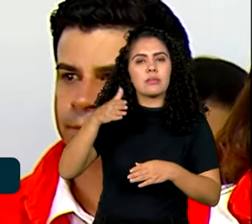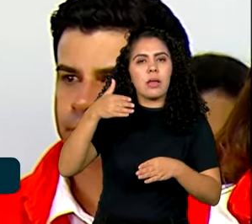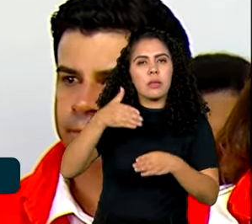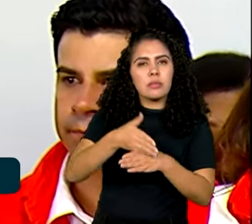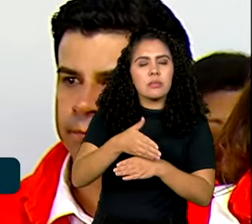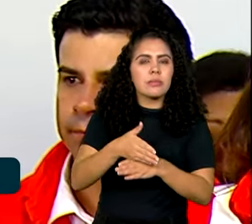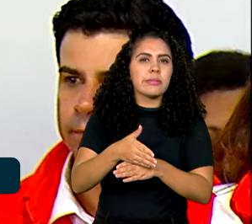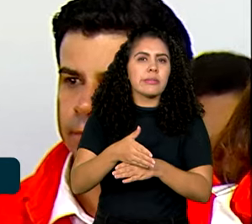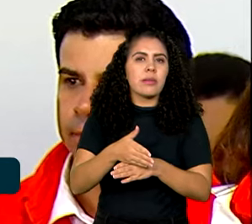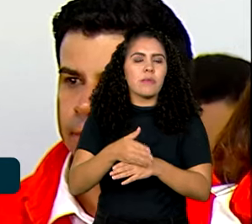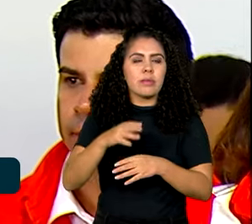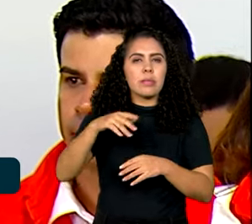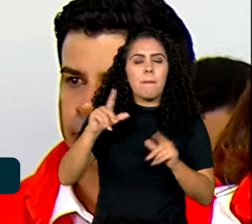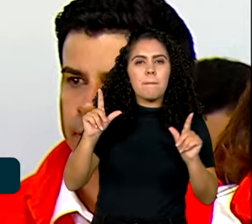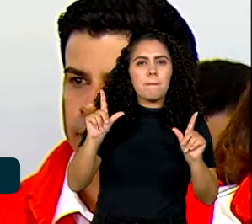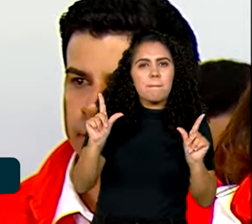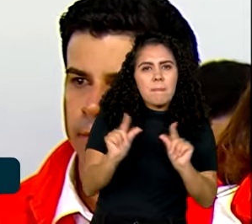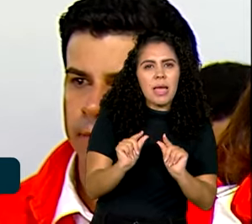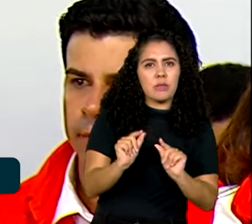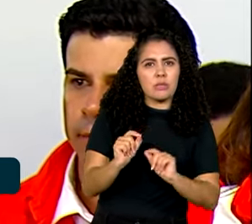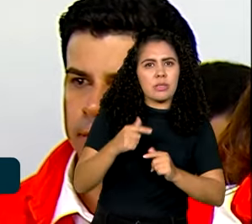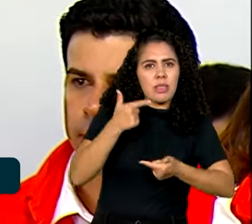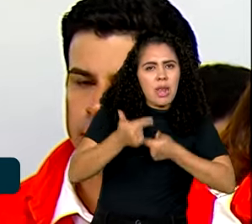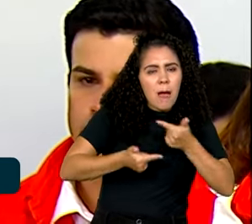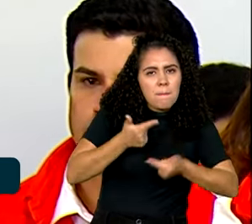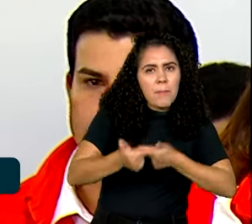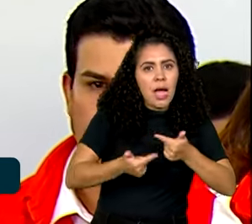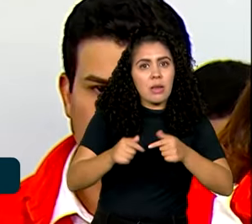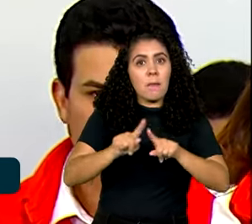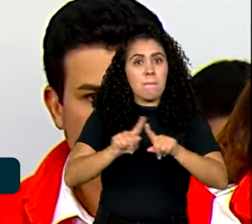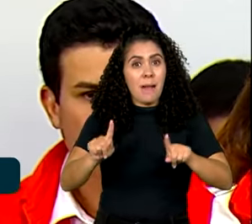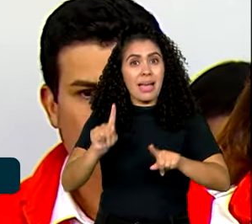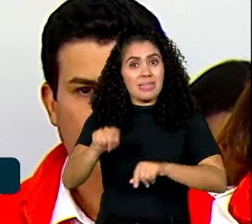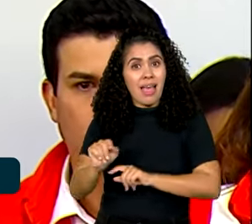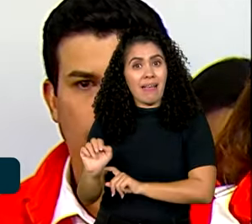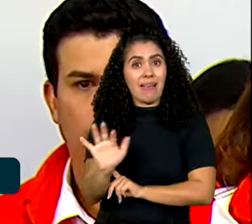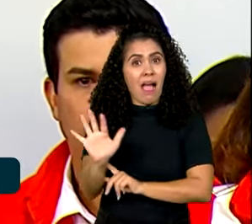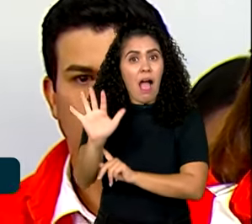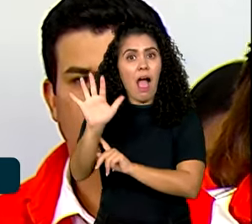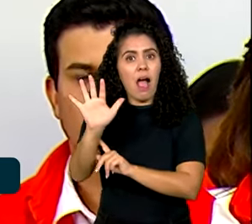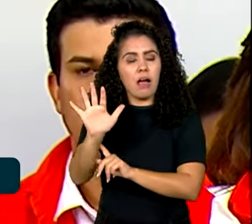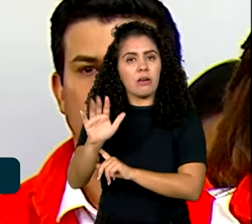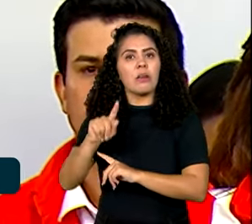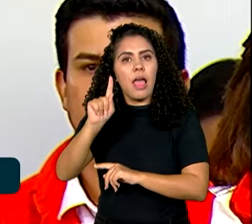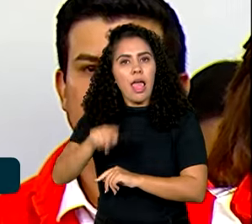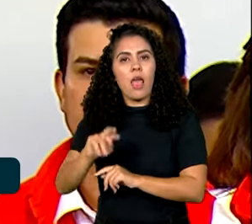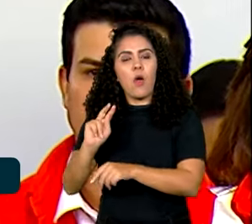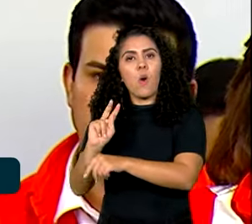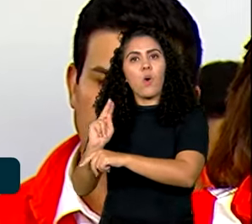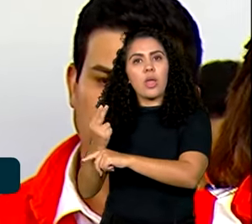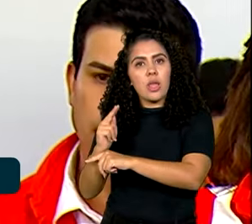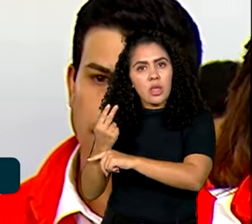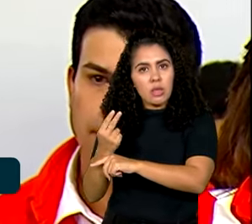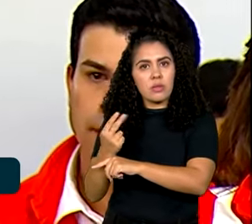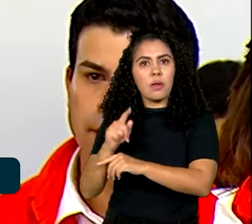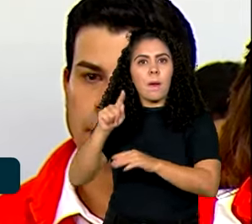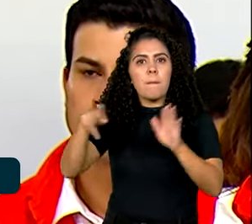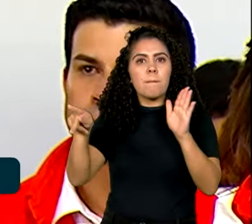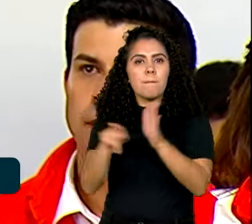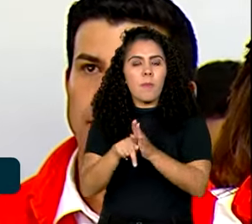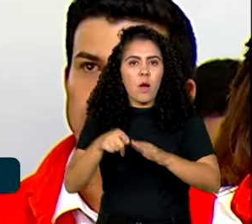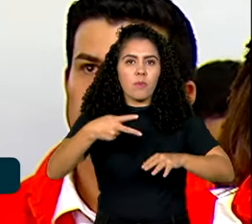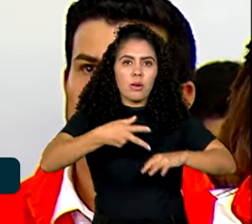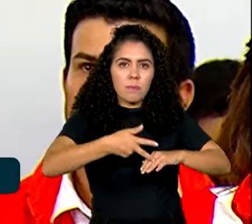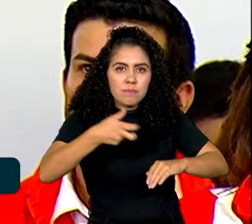que menos dá trabalho e custa caro para a população consumir, ainda é o hidrocarboneto, ainda é o derivado de petróleo,